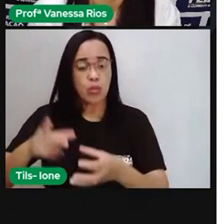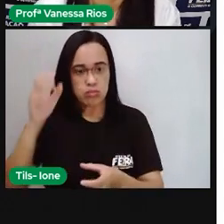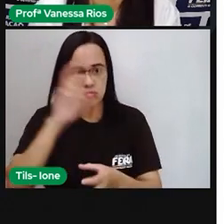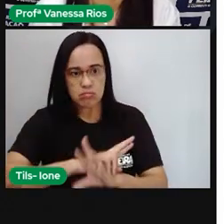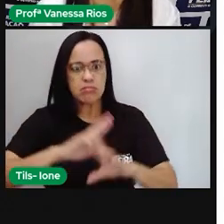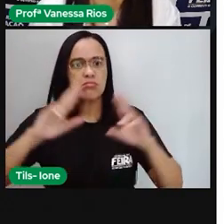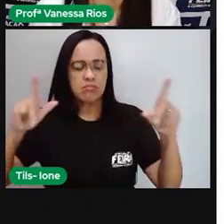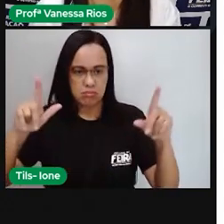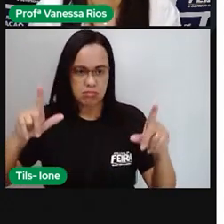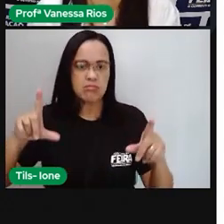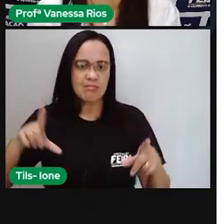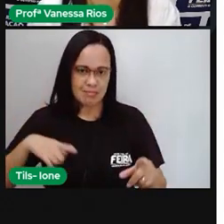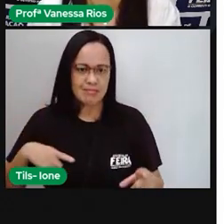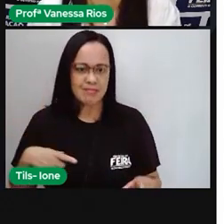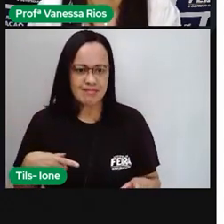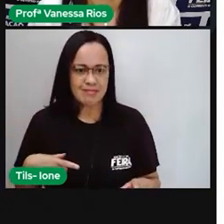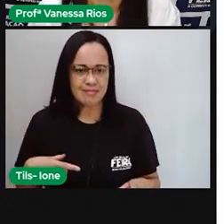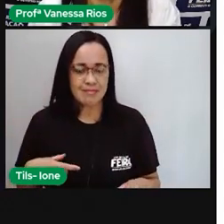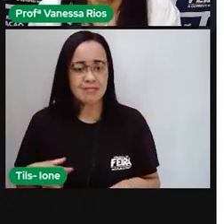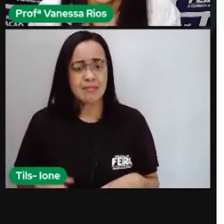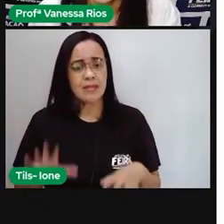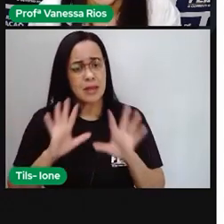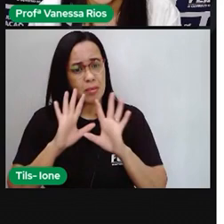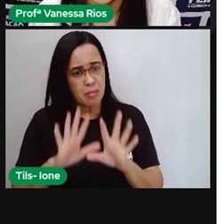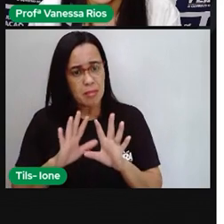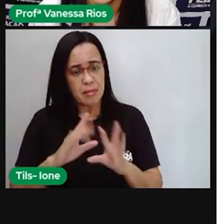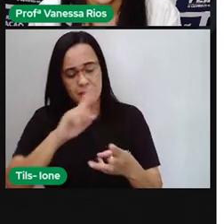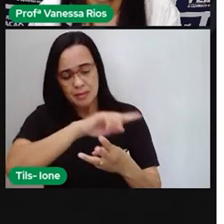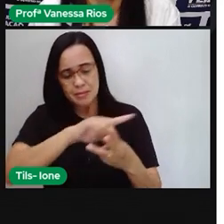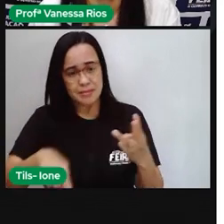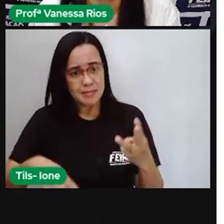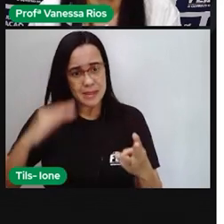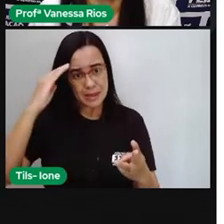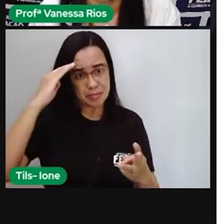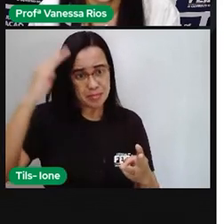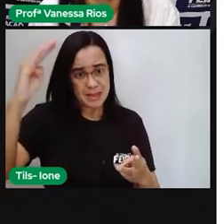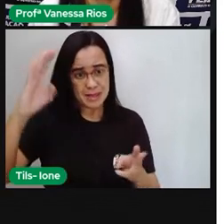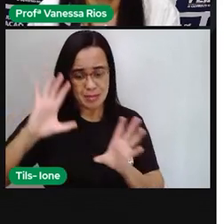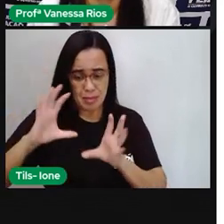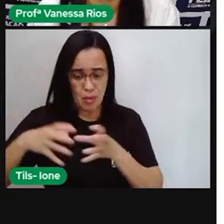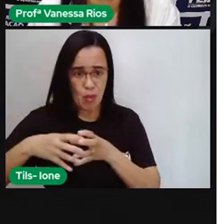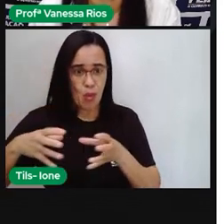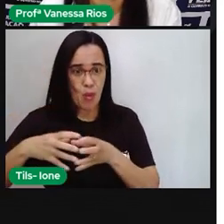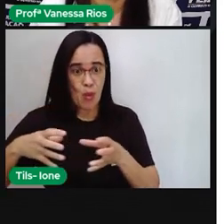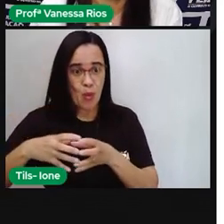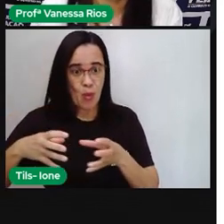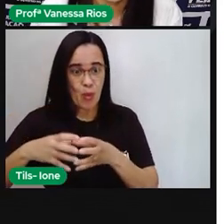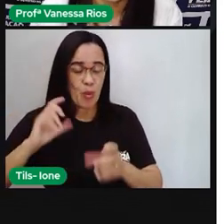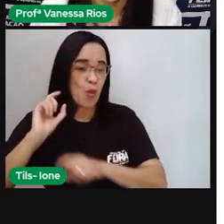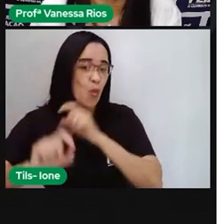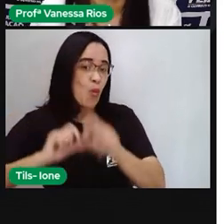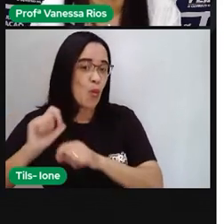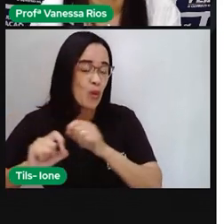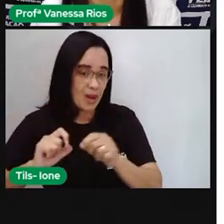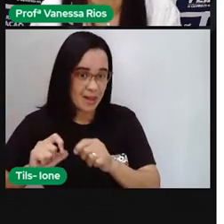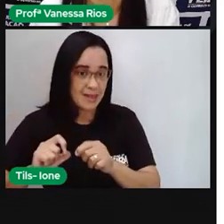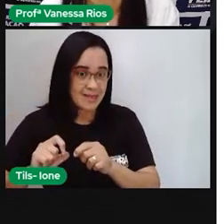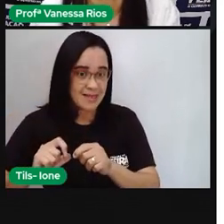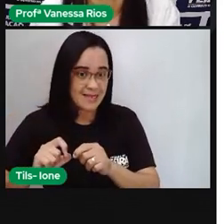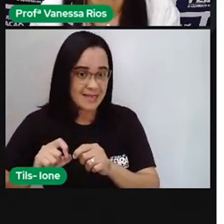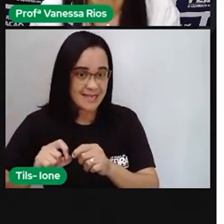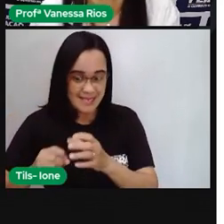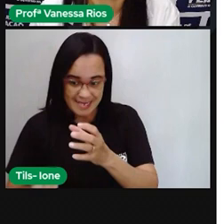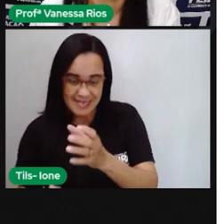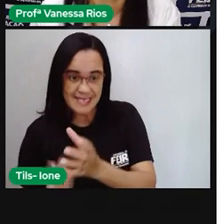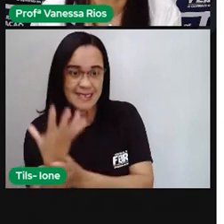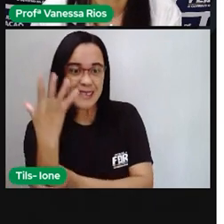Mas a gente sabe que existem três grupos étnicos aí que são considerados os principais formadores do